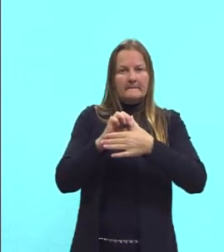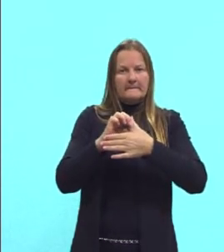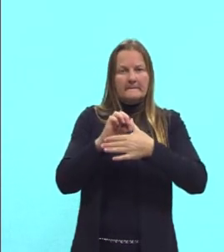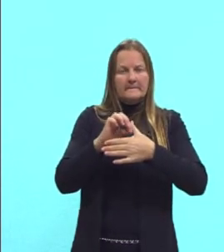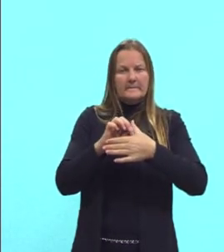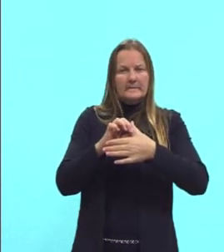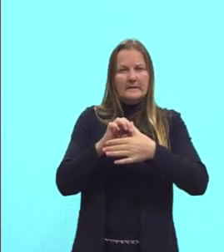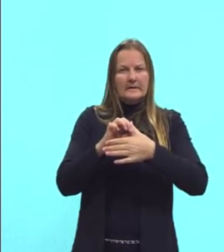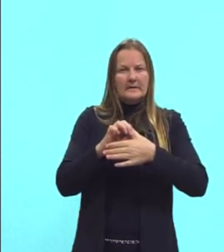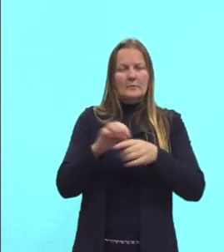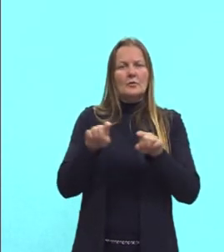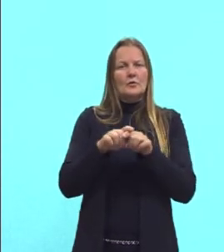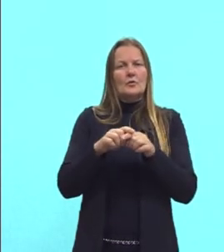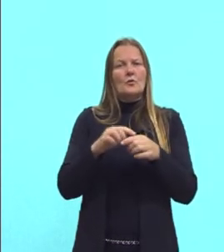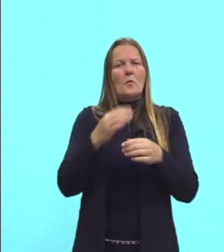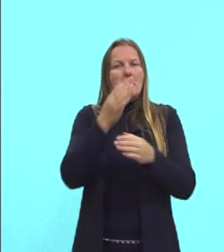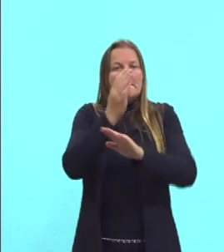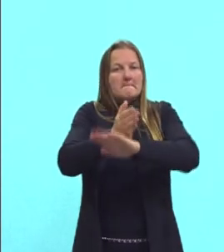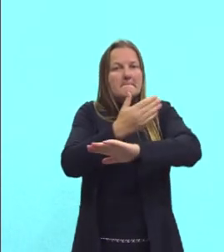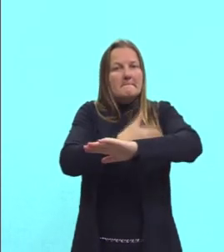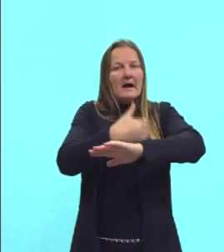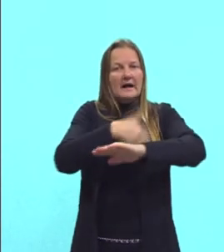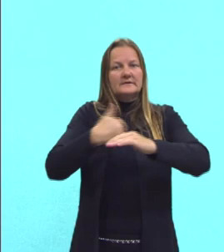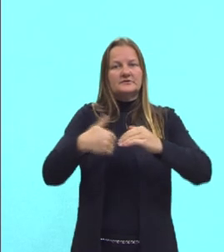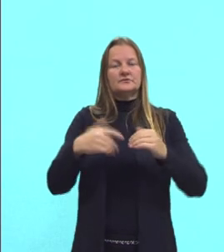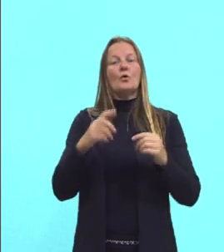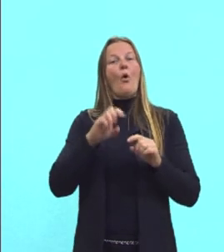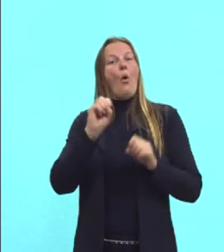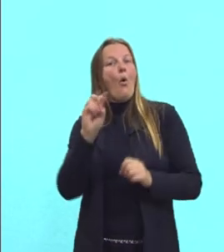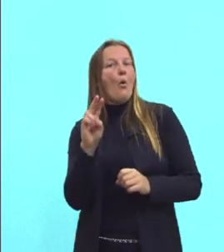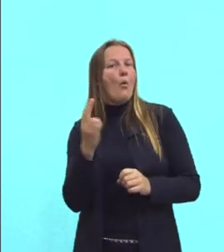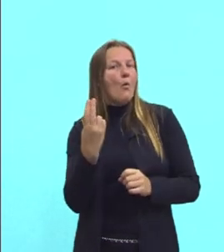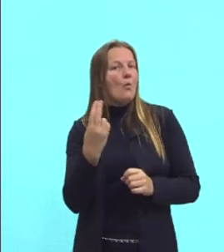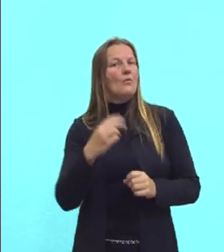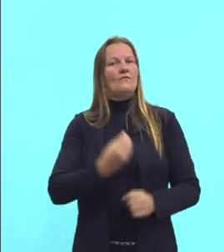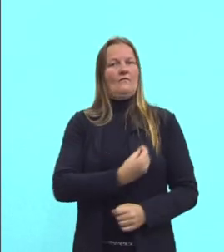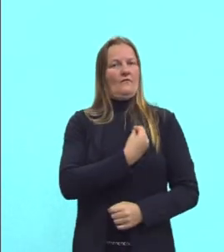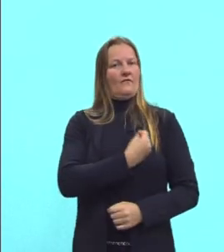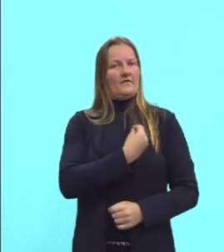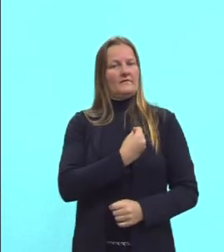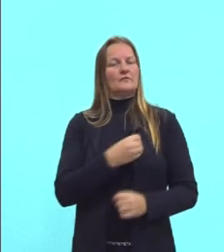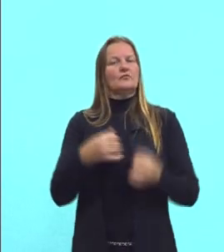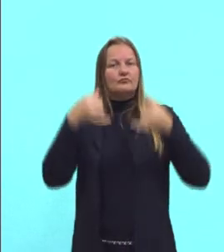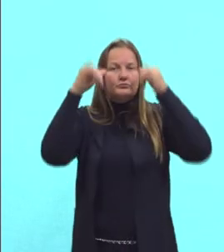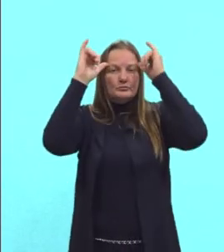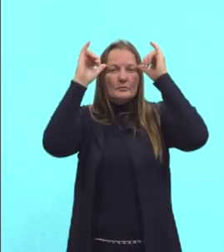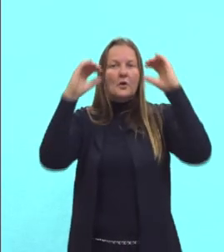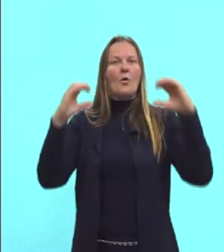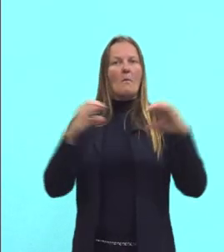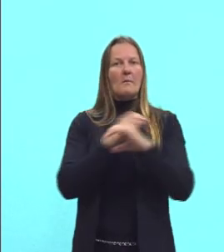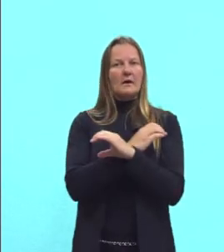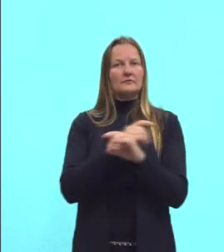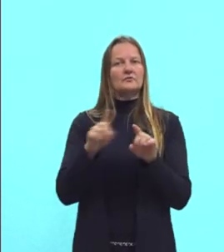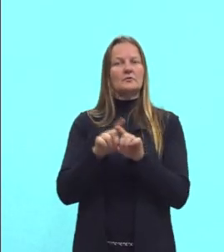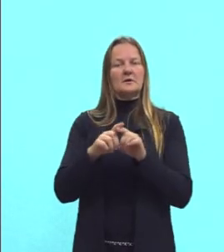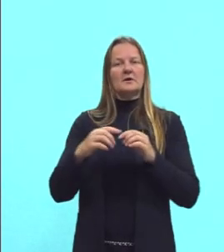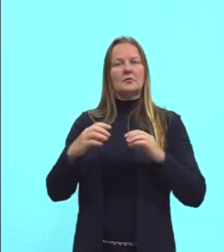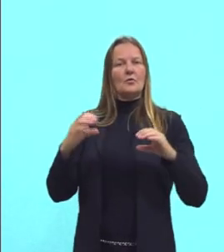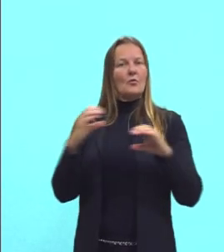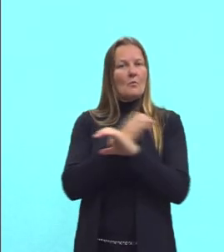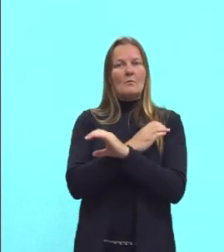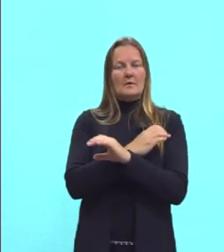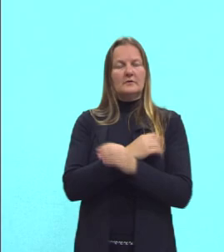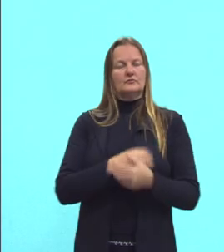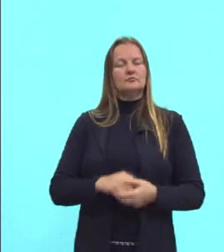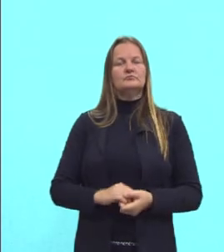carcaça, como sendo o animal vivo também, tá? Tem algumas... alguns locais que compram esse animal vivo,